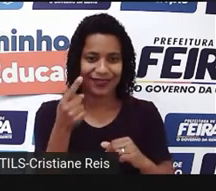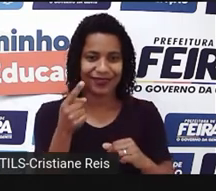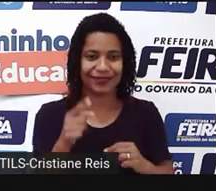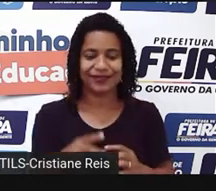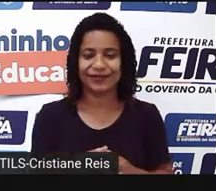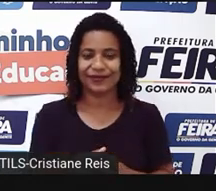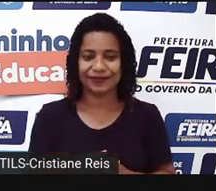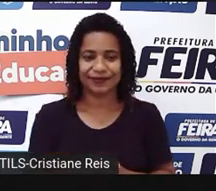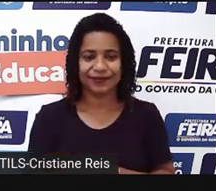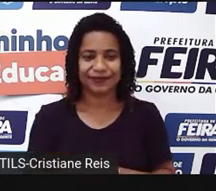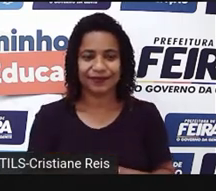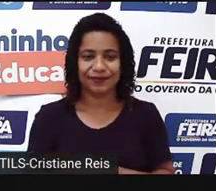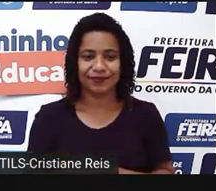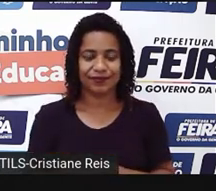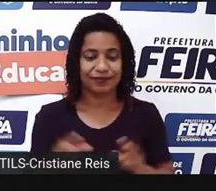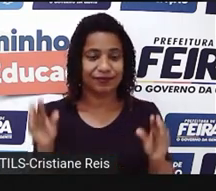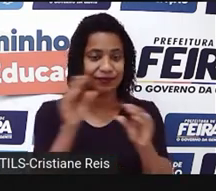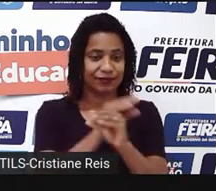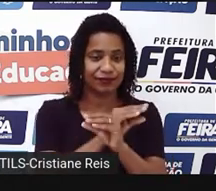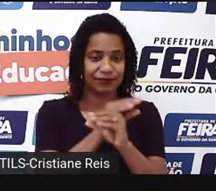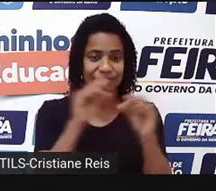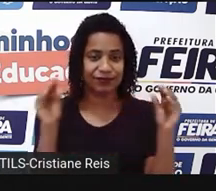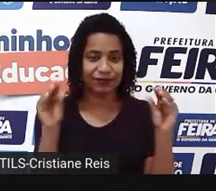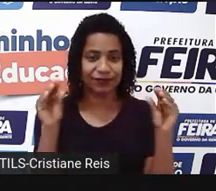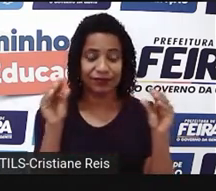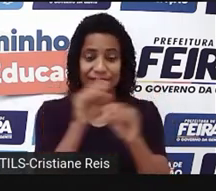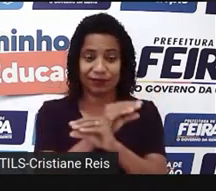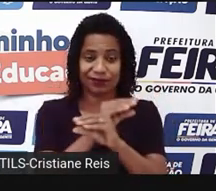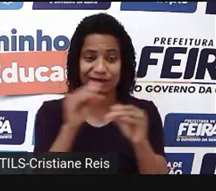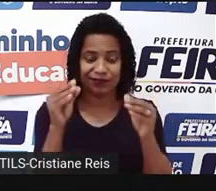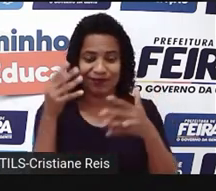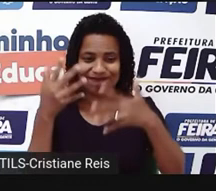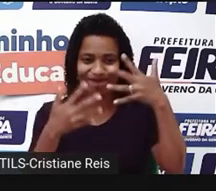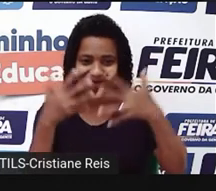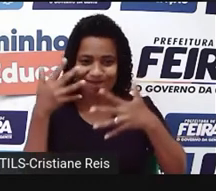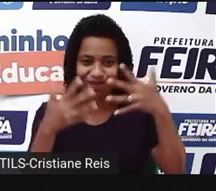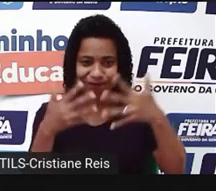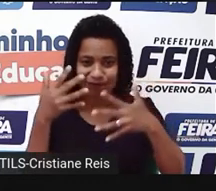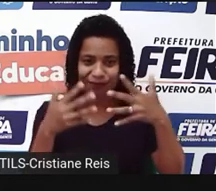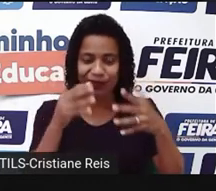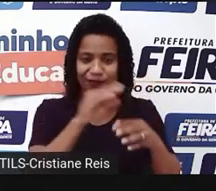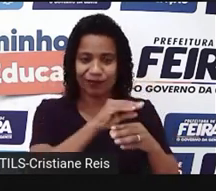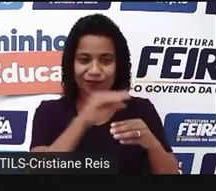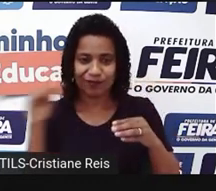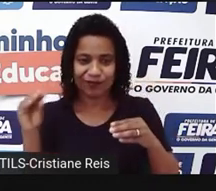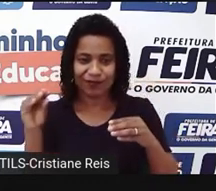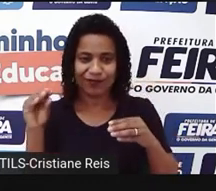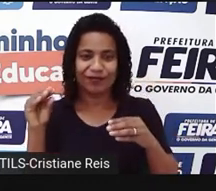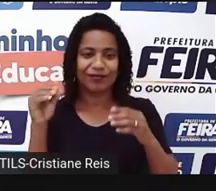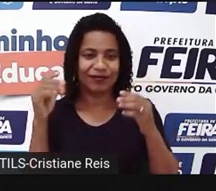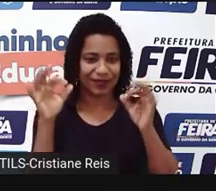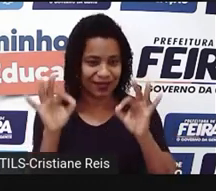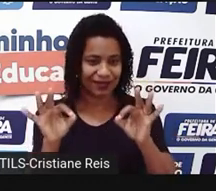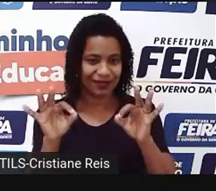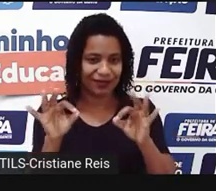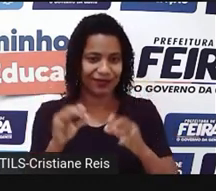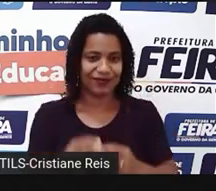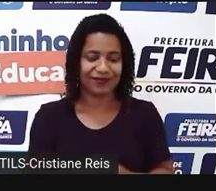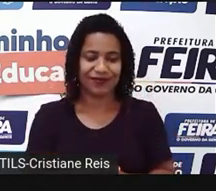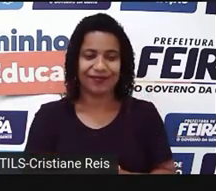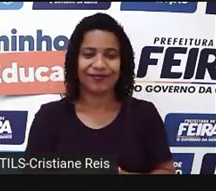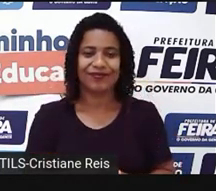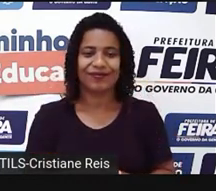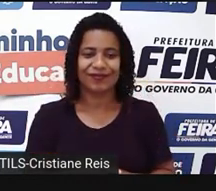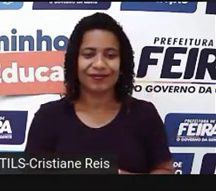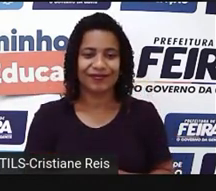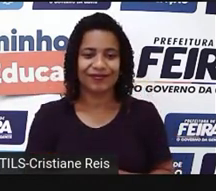Buzz. Às vezes a gente desloca o soul, né? E se não segurar direitinho, ele muda de posição. Ok,